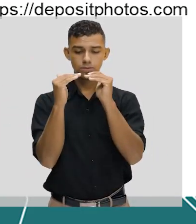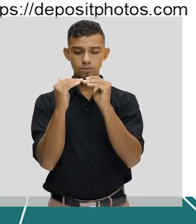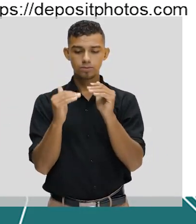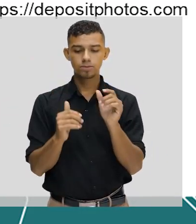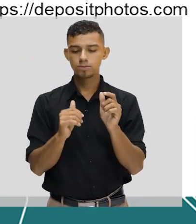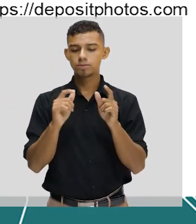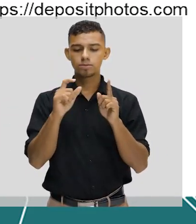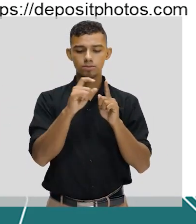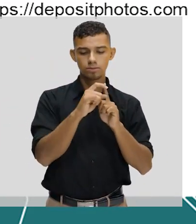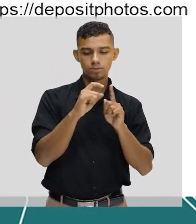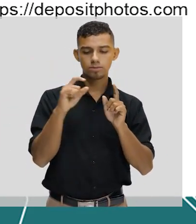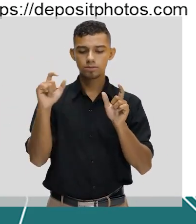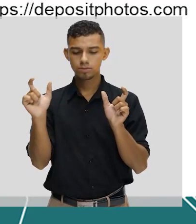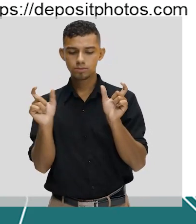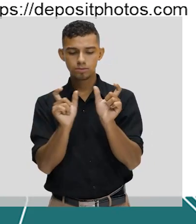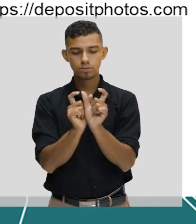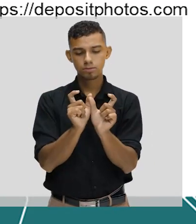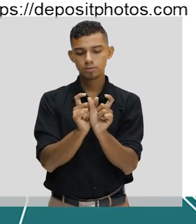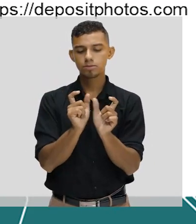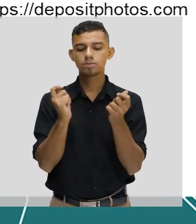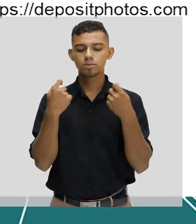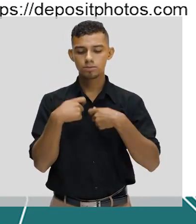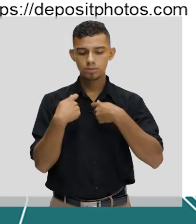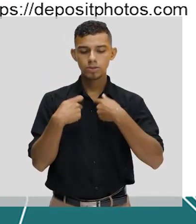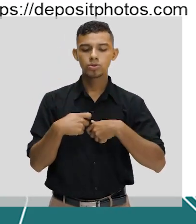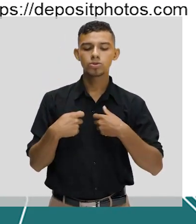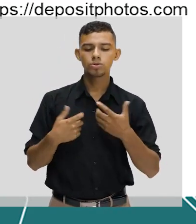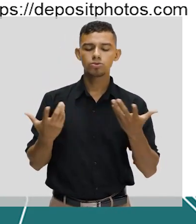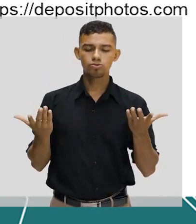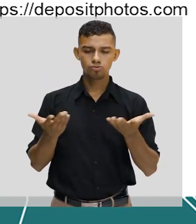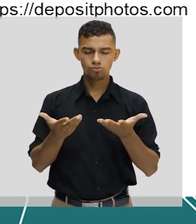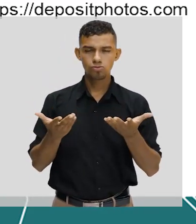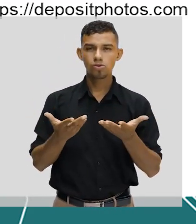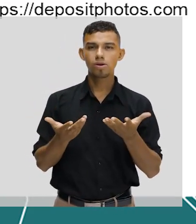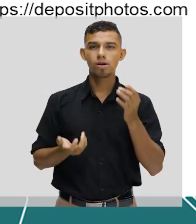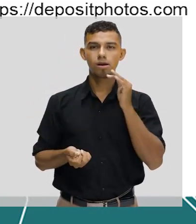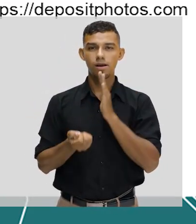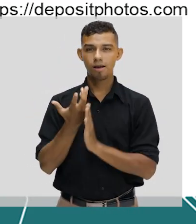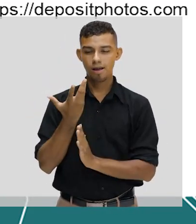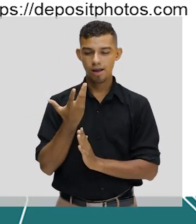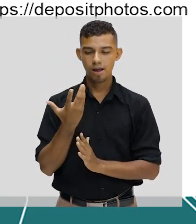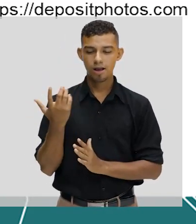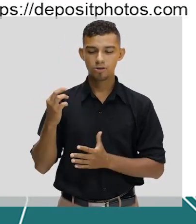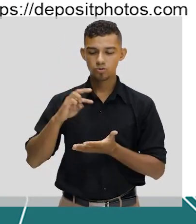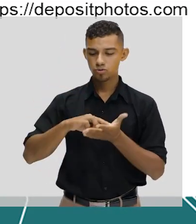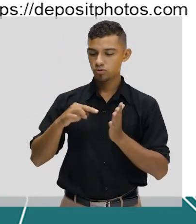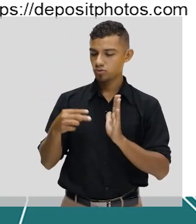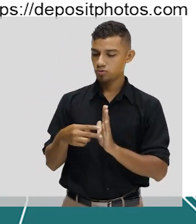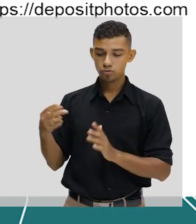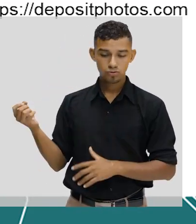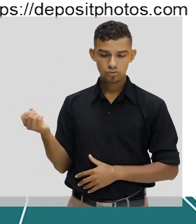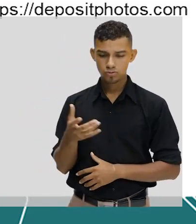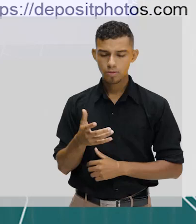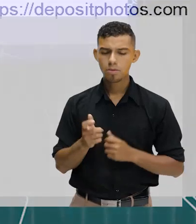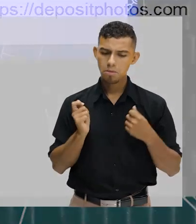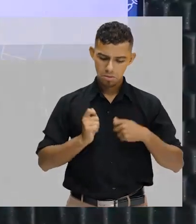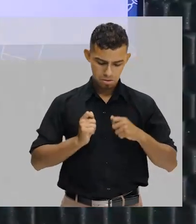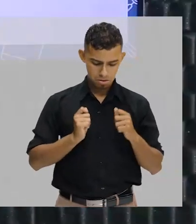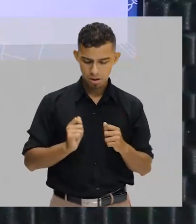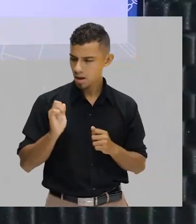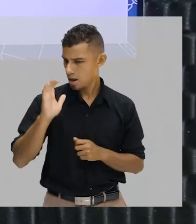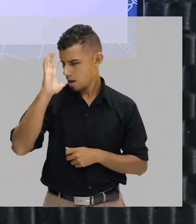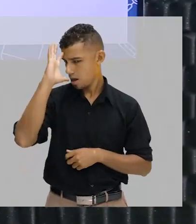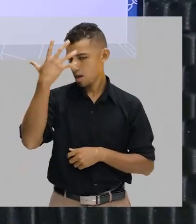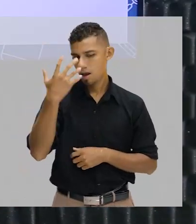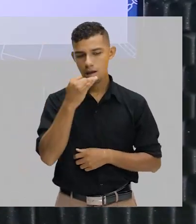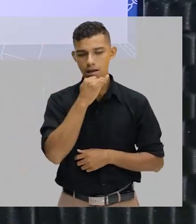parte de uma palavra com parte de outra palavra junto às duas e crio um novo sentido. Pode acontecer as